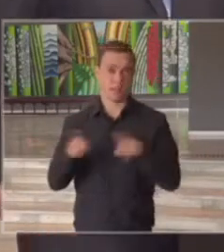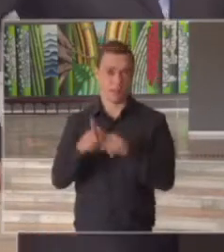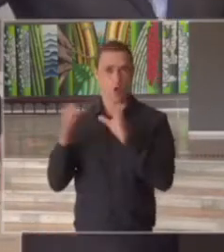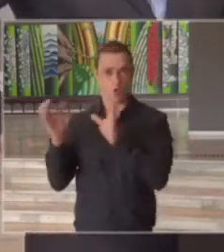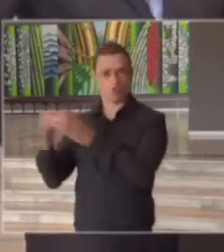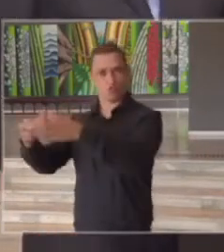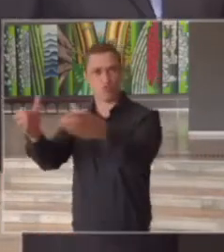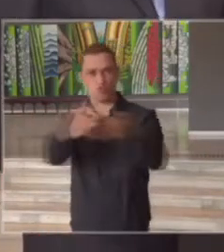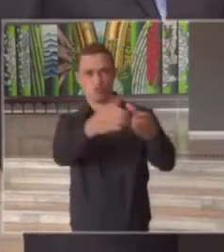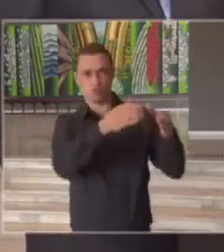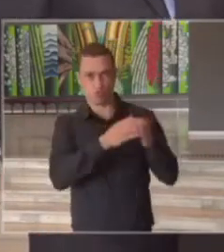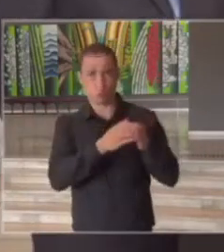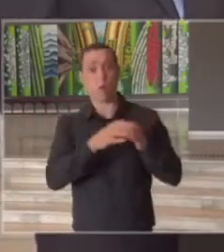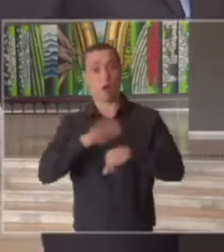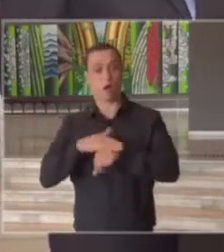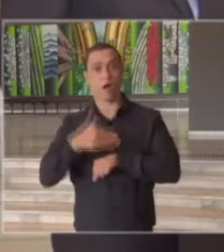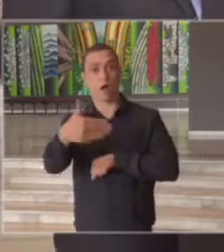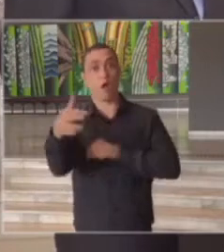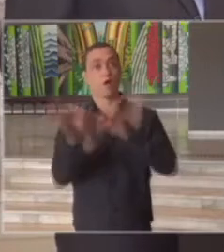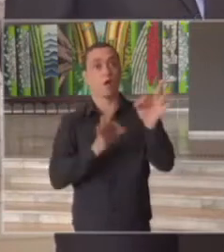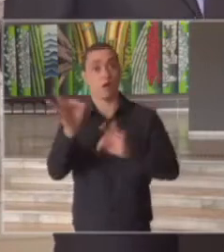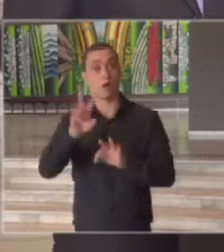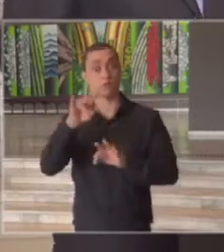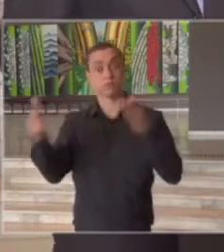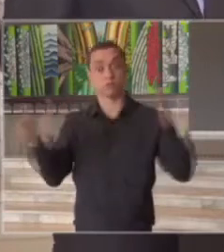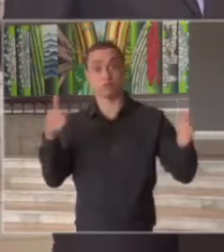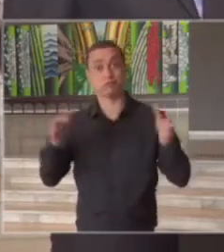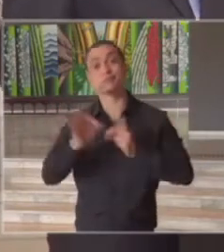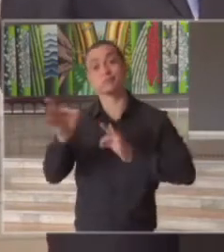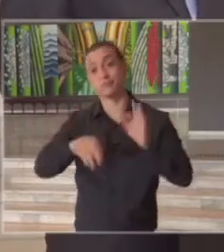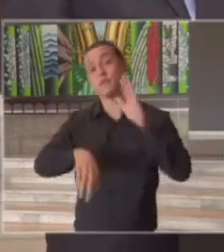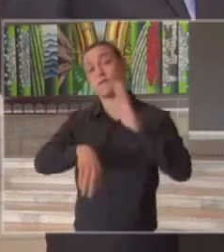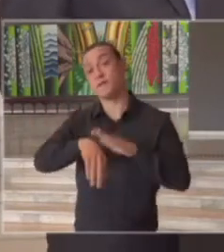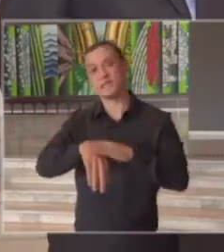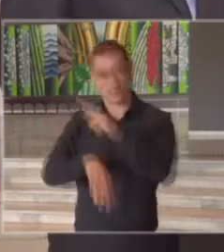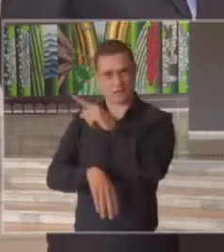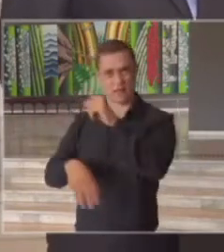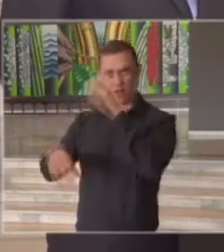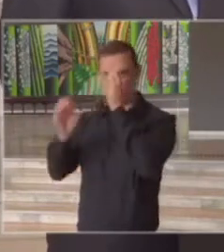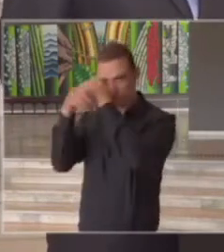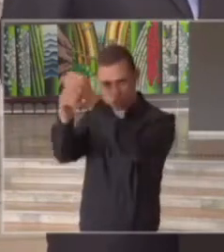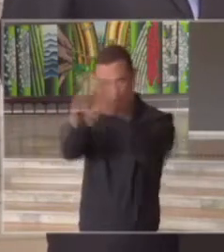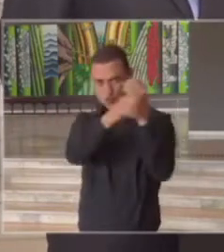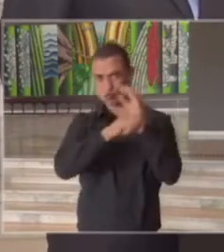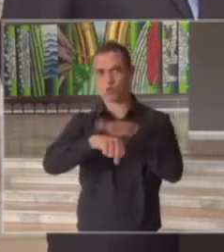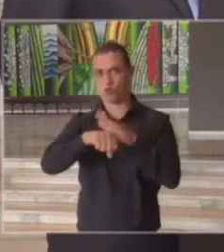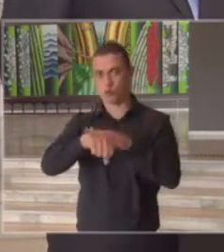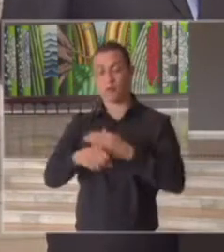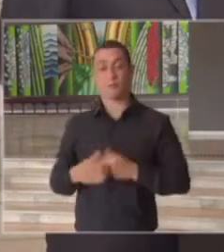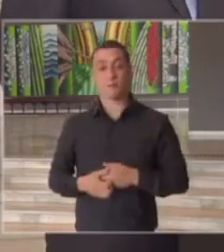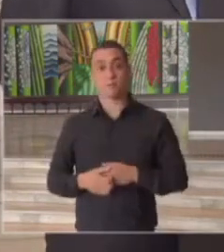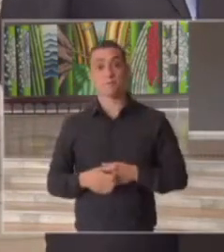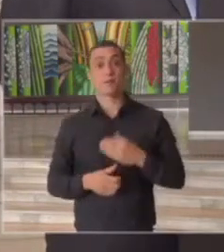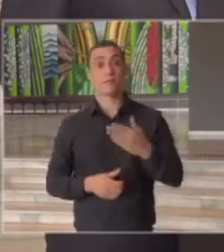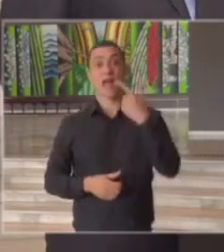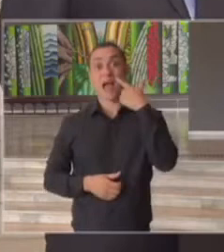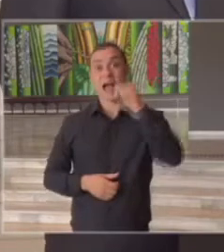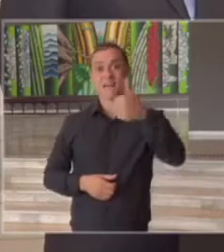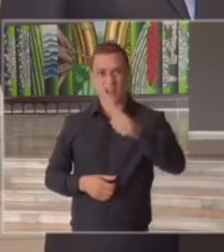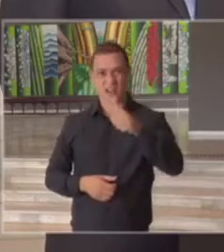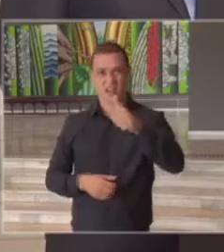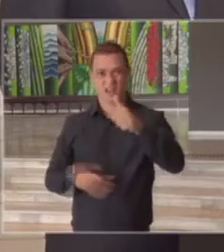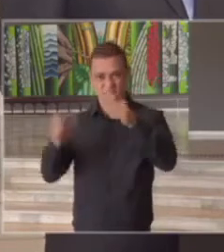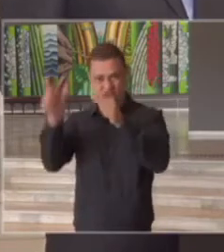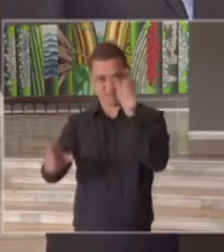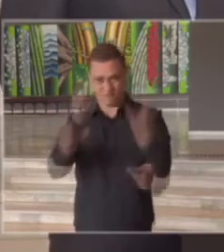vão se organizar nesse período para realizar os testes avaliar os atletas